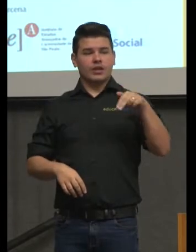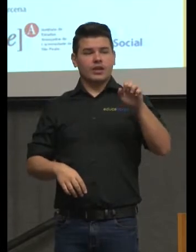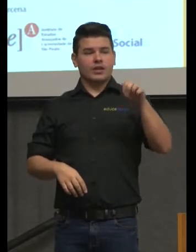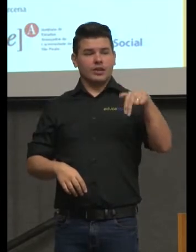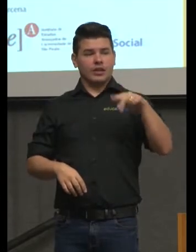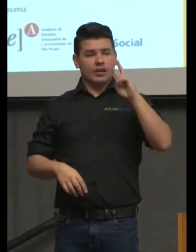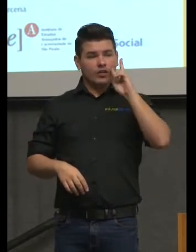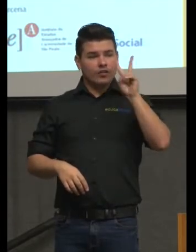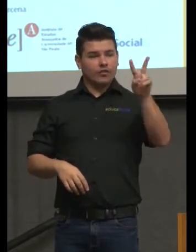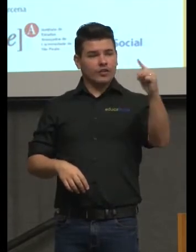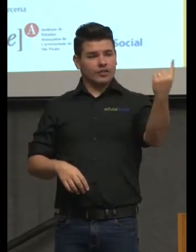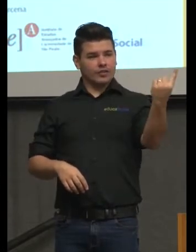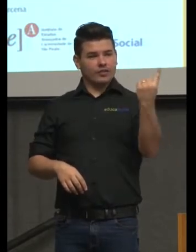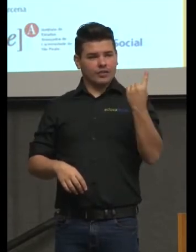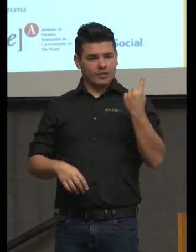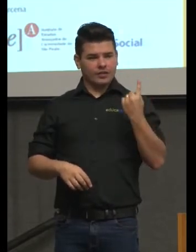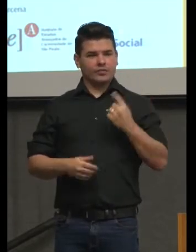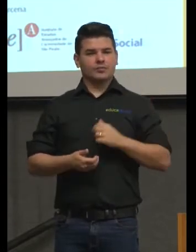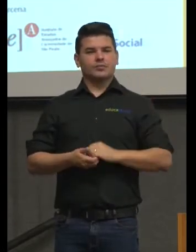eu acabei de vê-lo, pelo menos agora.